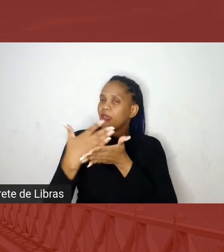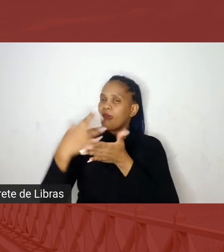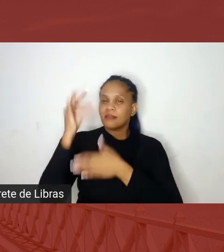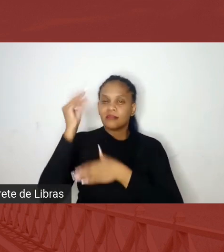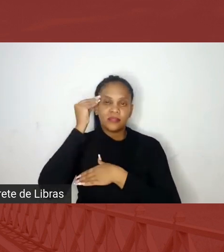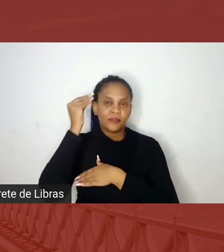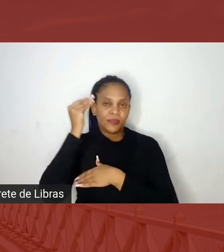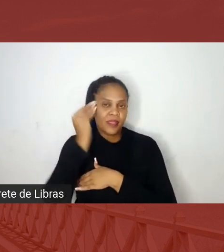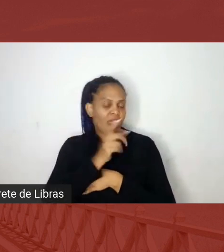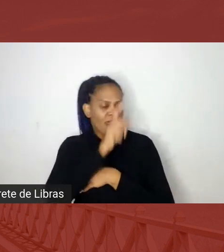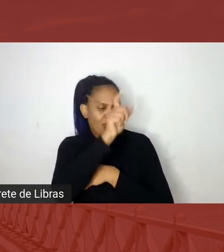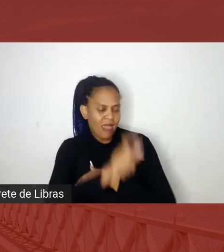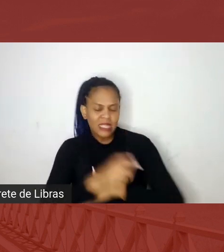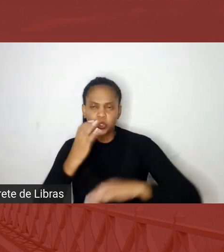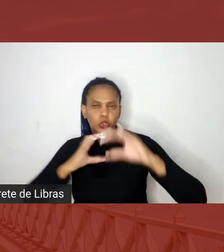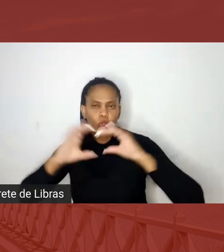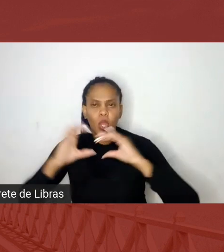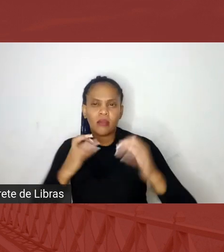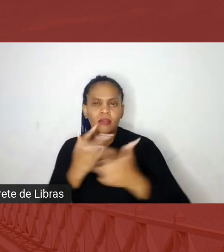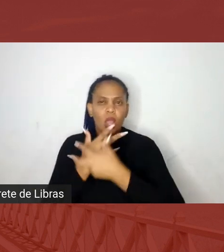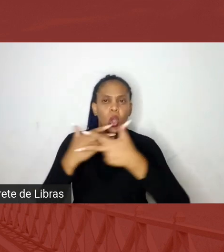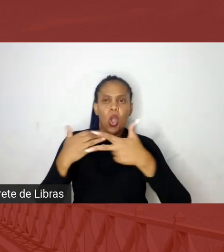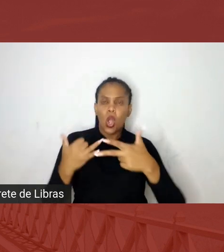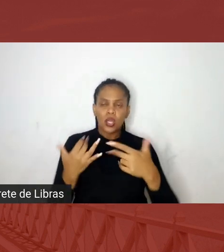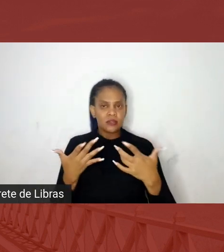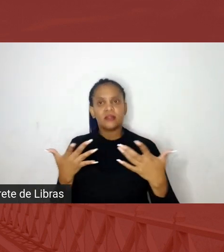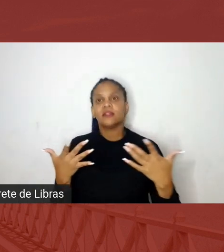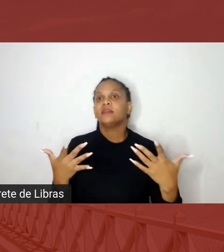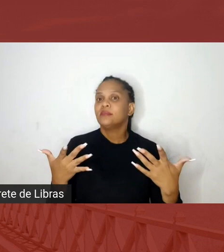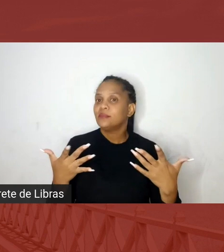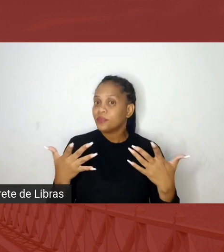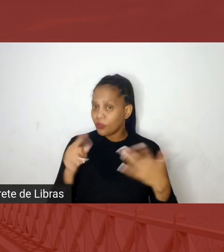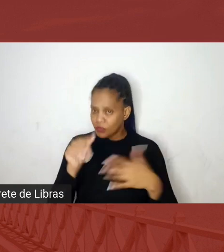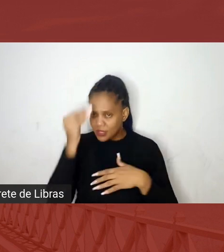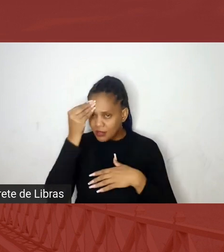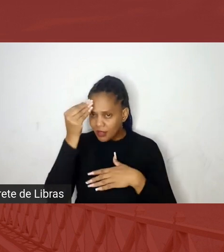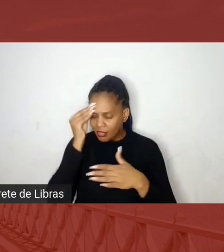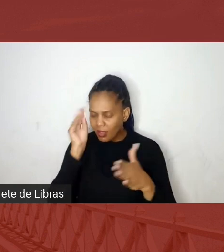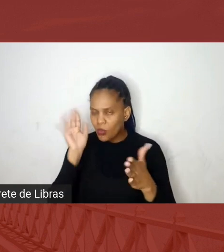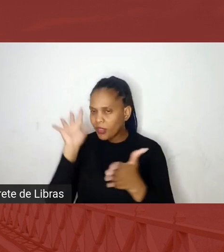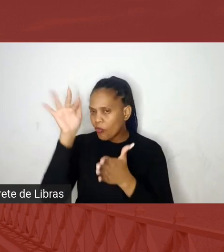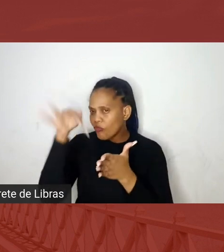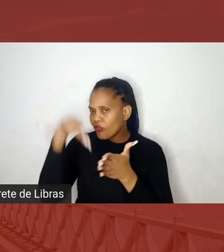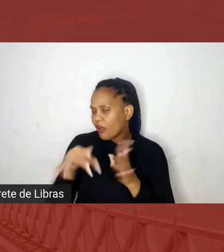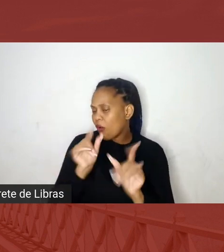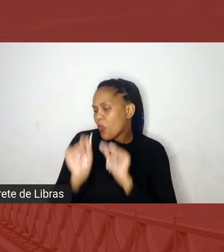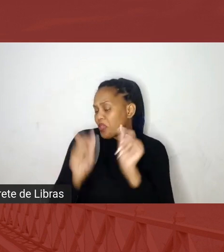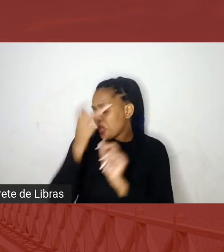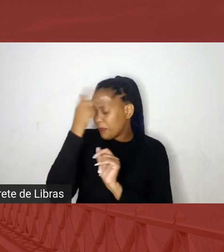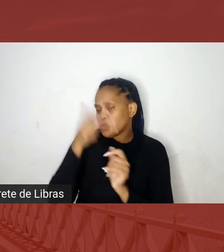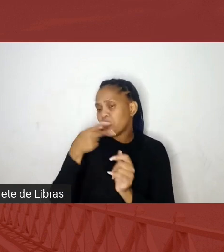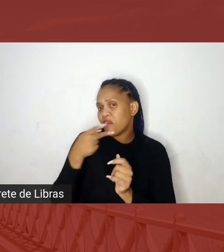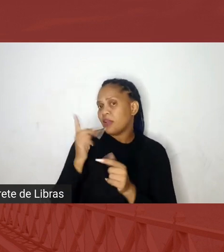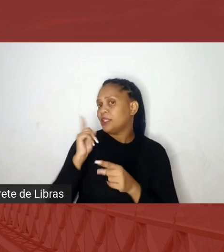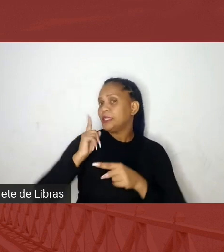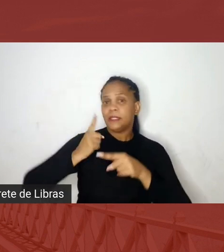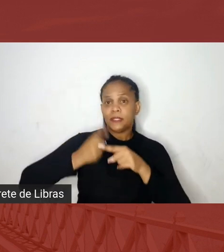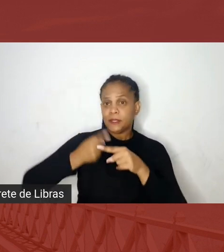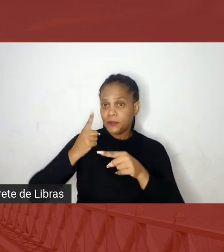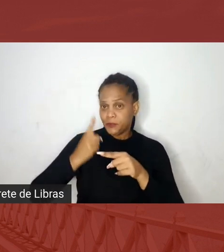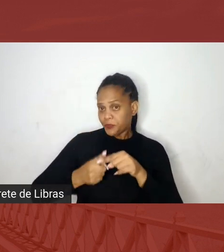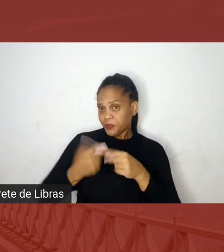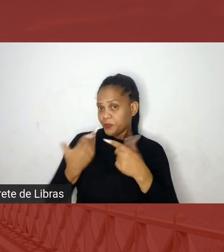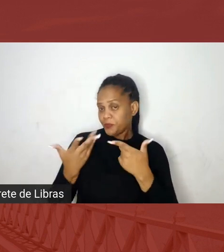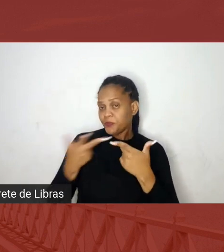canta coisa de agressividade, mas peraí, você entendeu até o final do que que a pessoa tá falando, por que que eu tô tocando nesse assunto, porque há